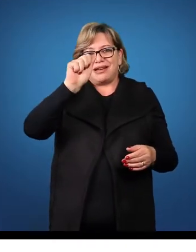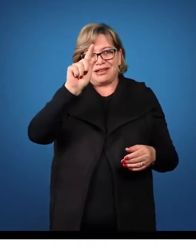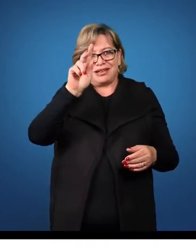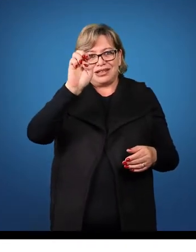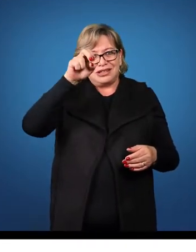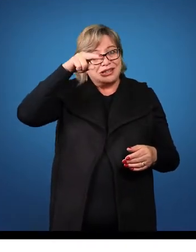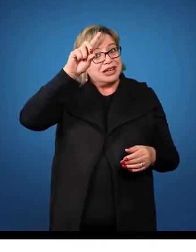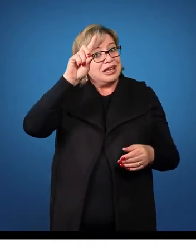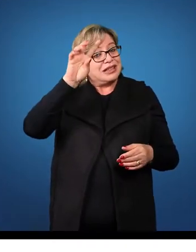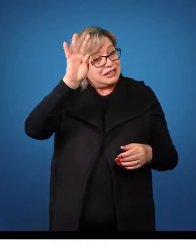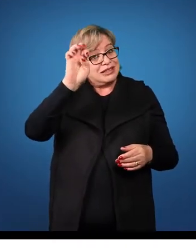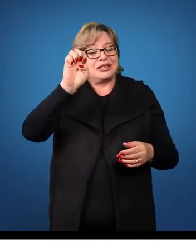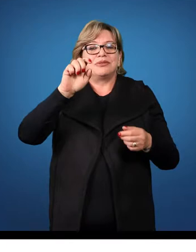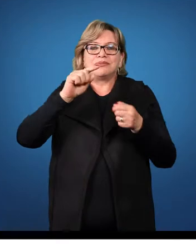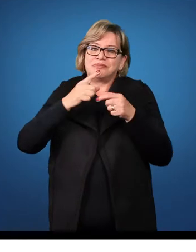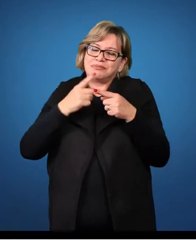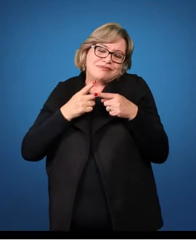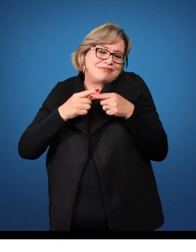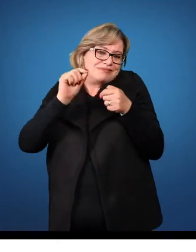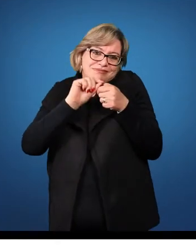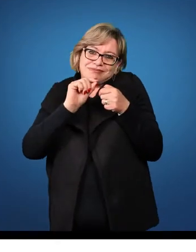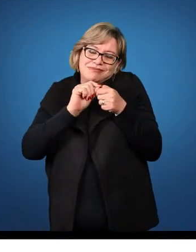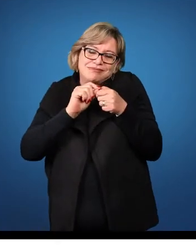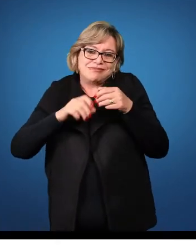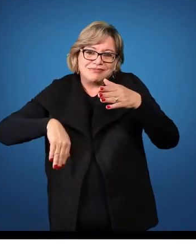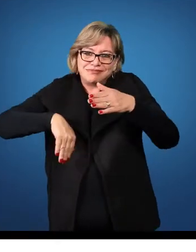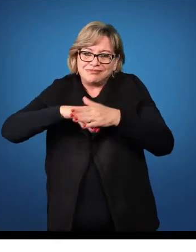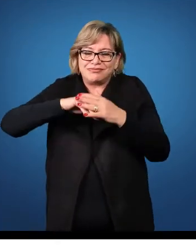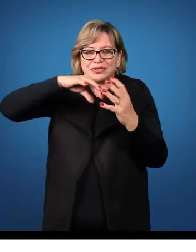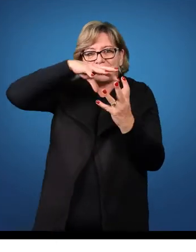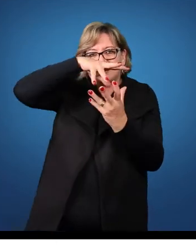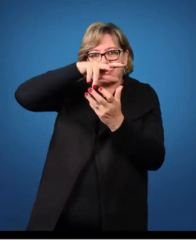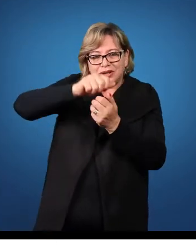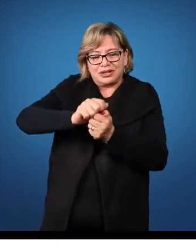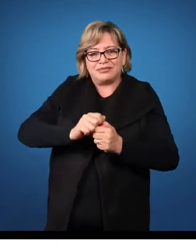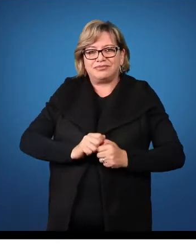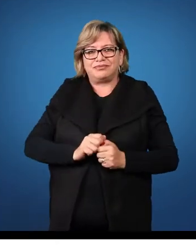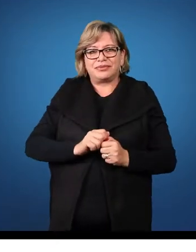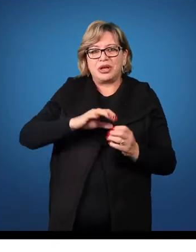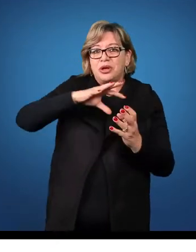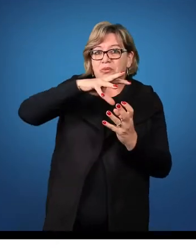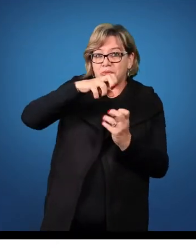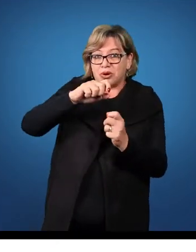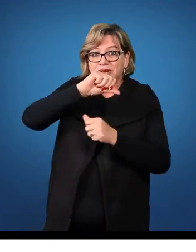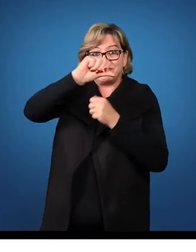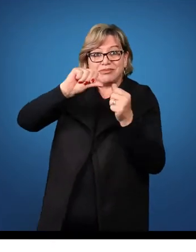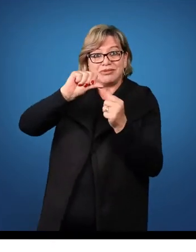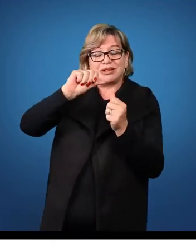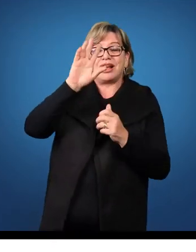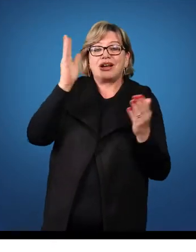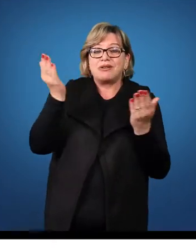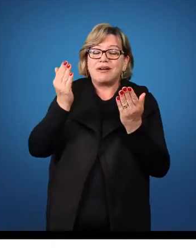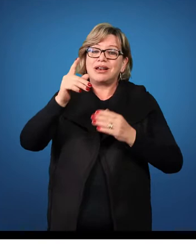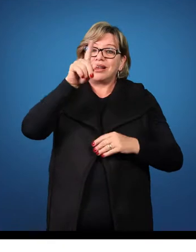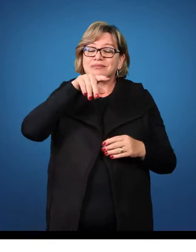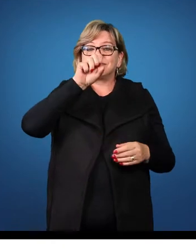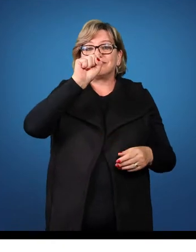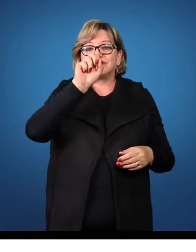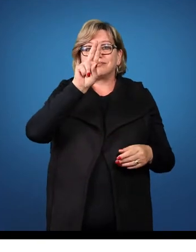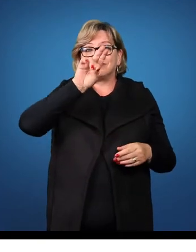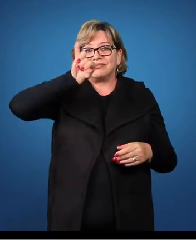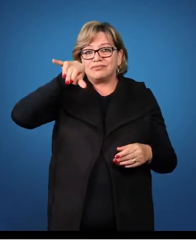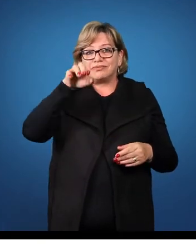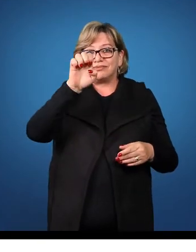ele é quem praticou a ação de chutar a bola. A bola que passou a função de sujeito sofreu a